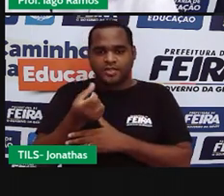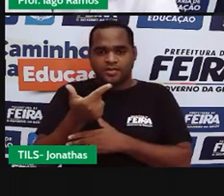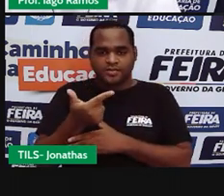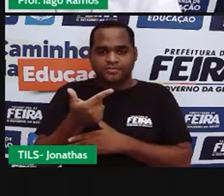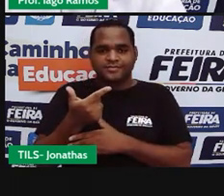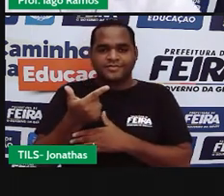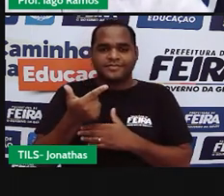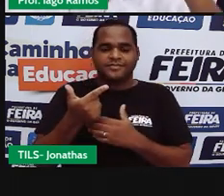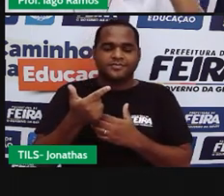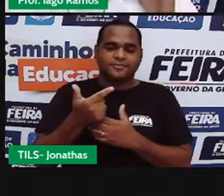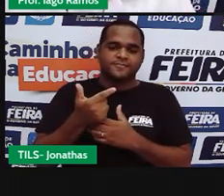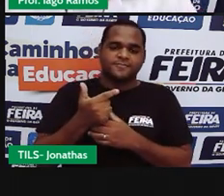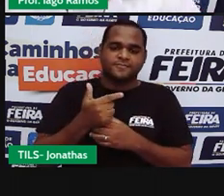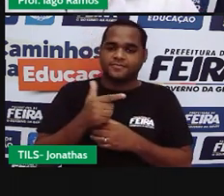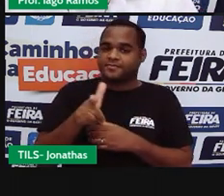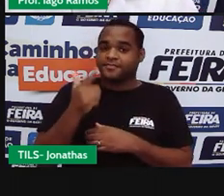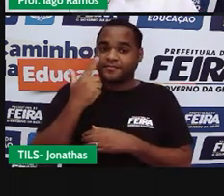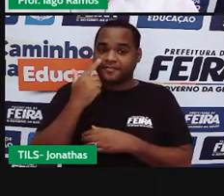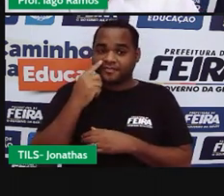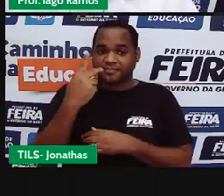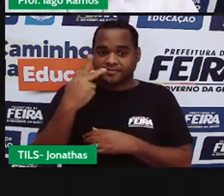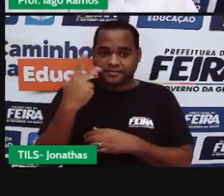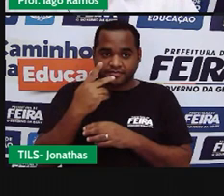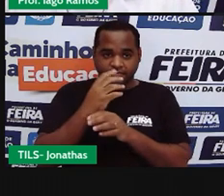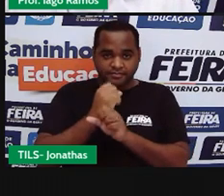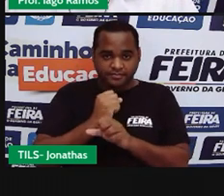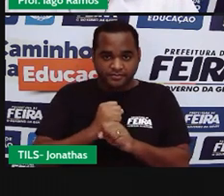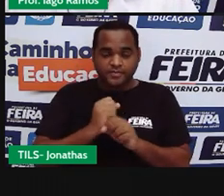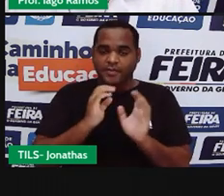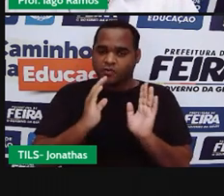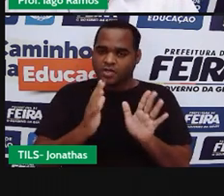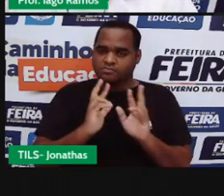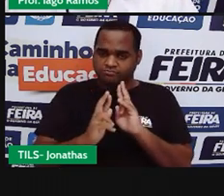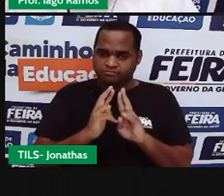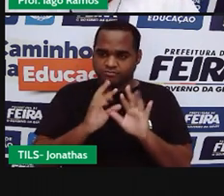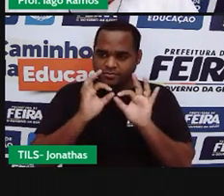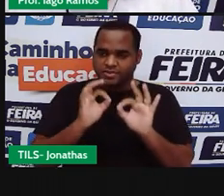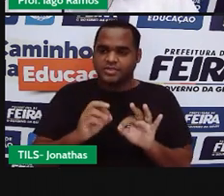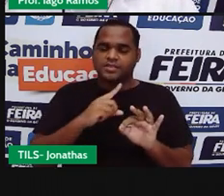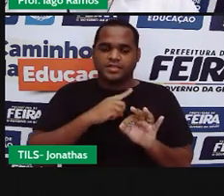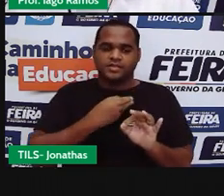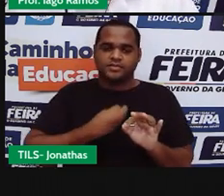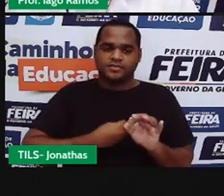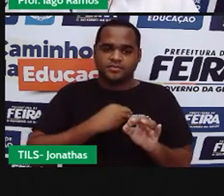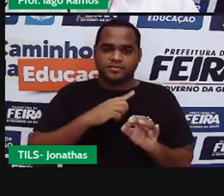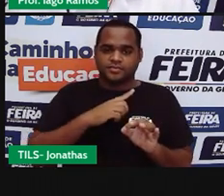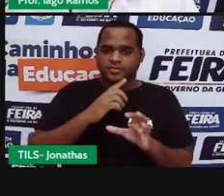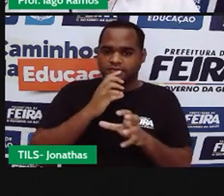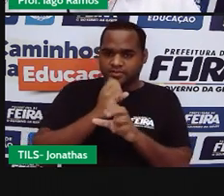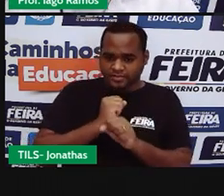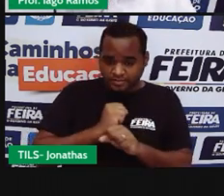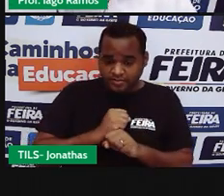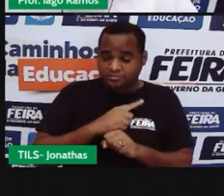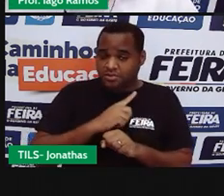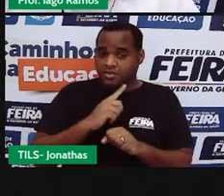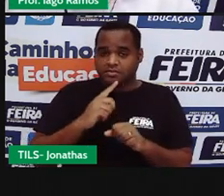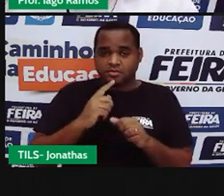Pronto. Você faz essa sua continha aí. Eu já tenho o resultado aqui pra gente não perder tempo.